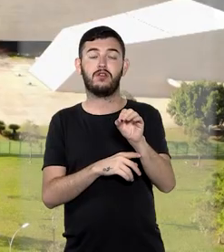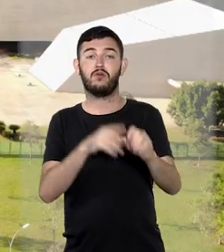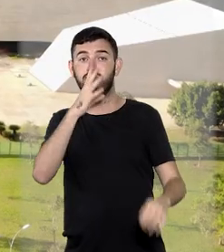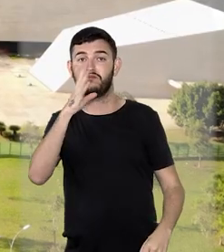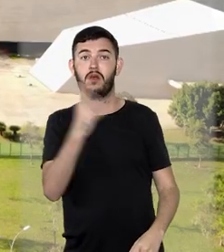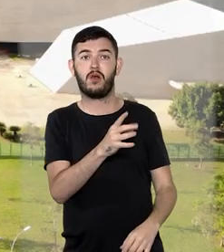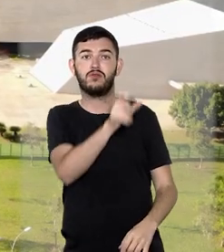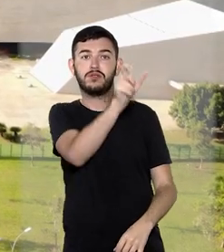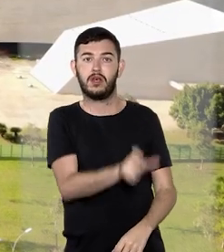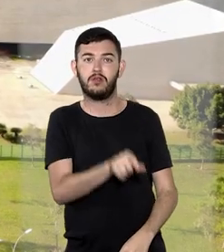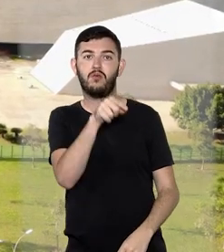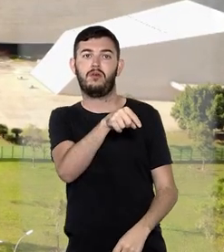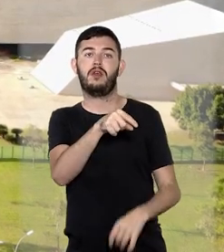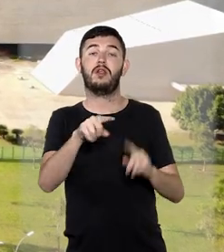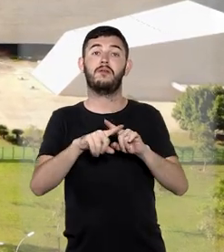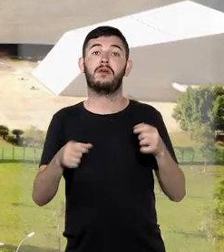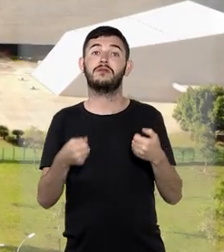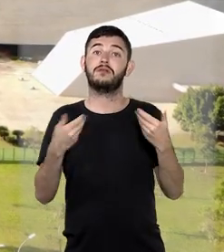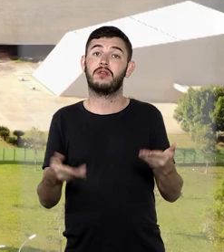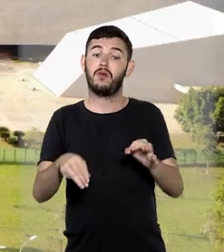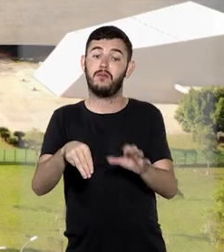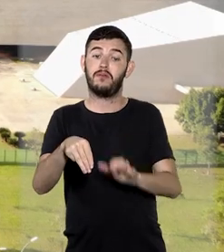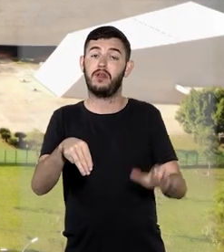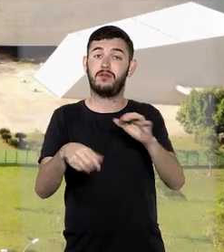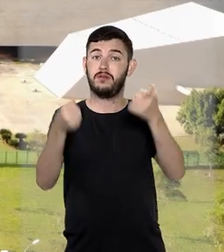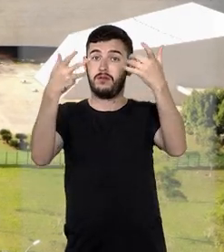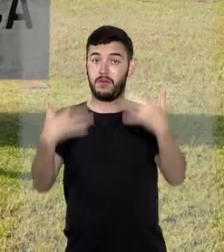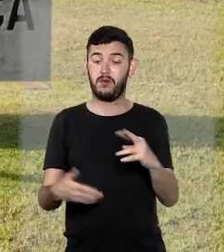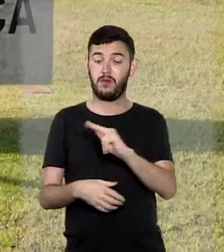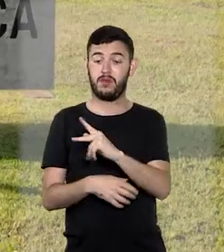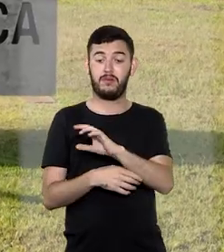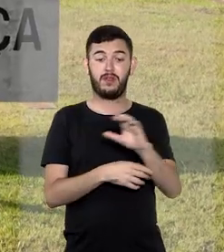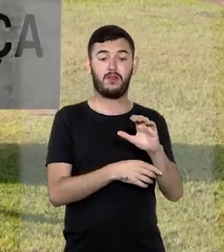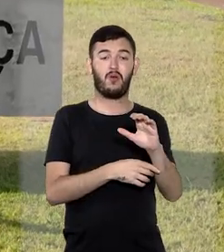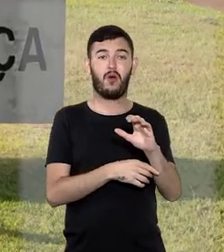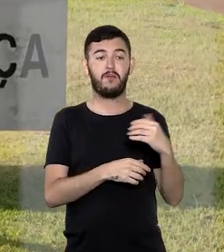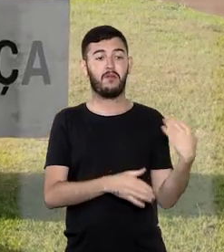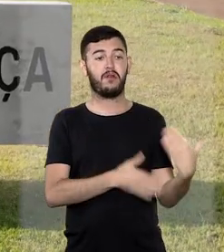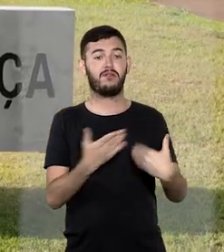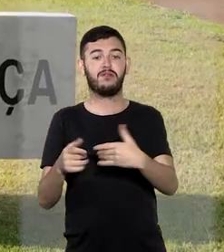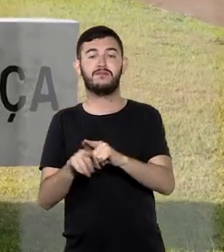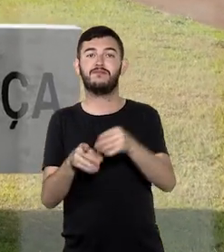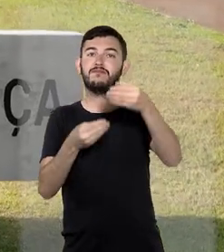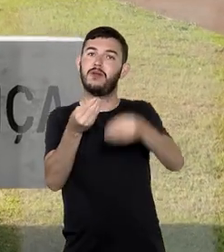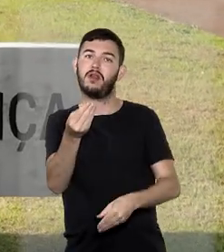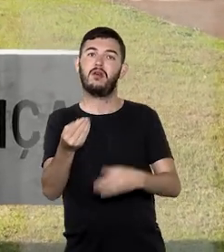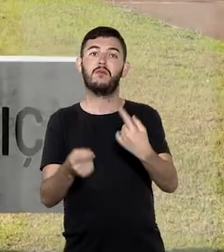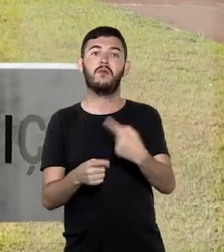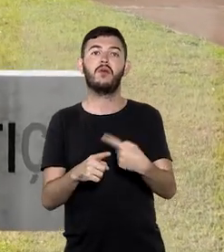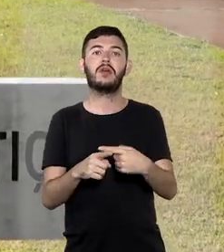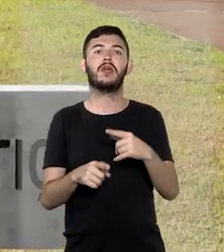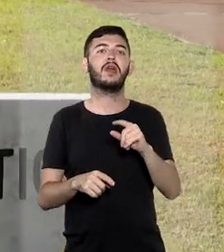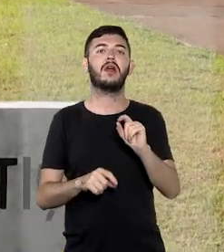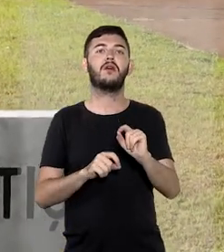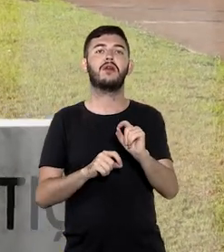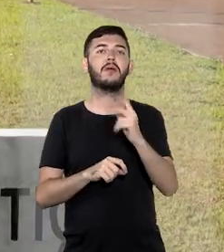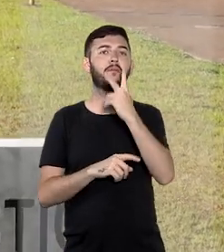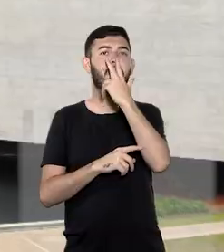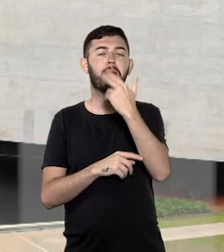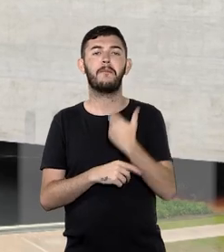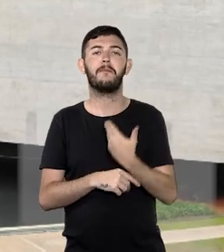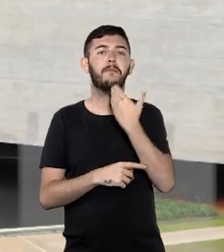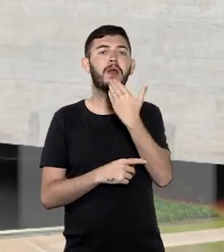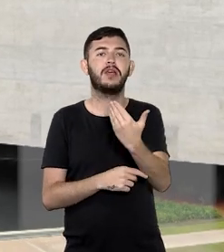Com isso, o magistrado destacou que o presente habeas corpus ficou com um processamento prejudicado por configurar